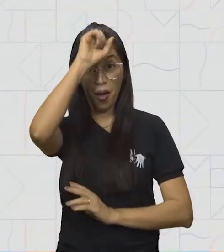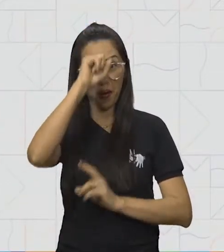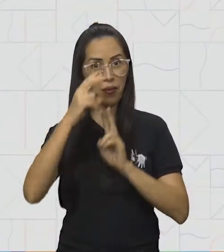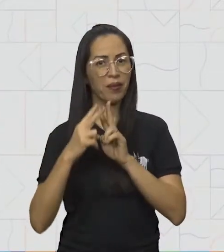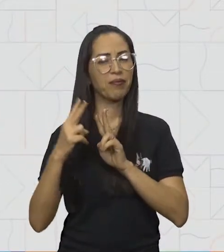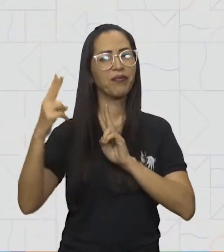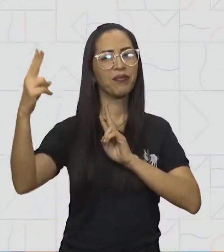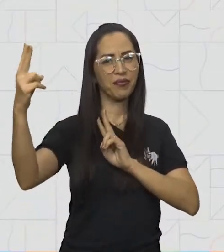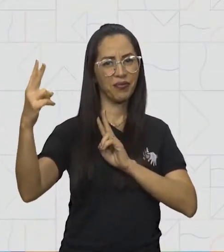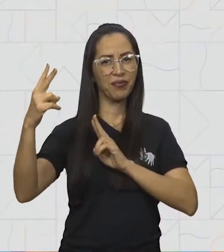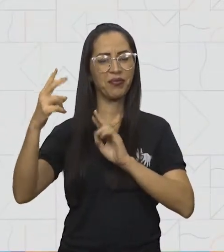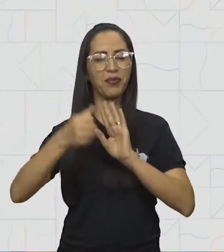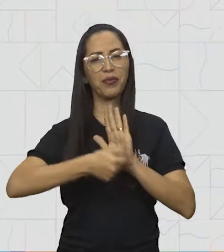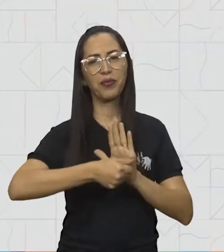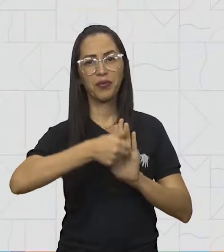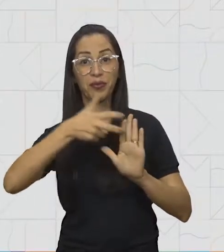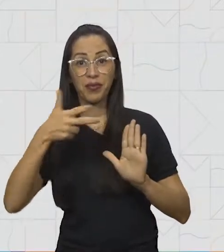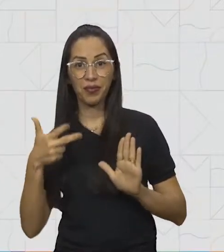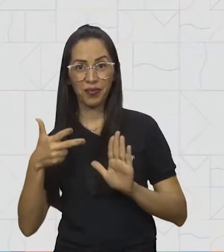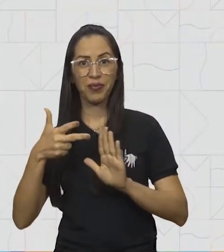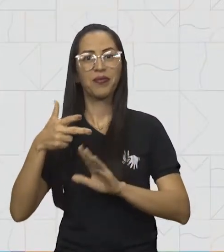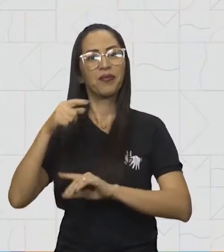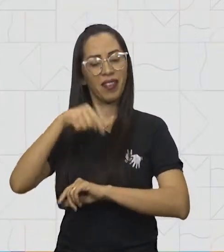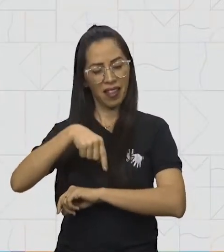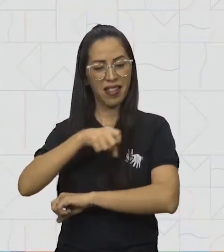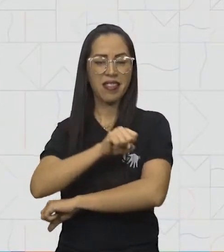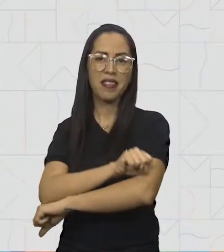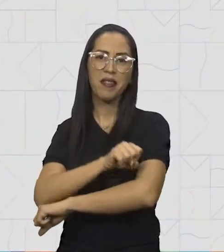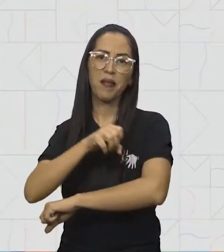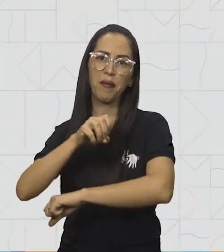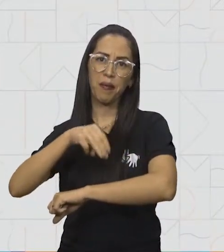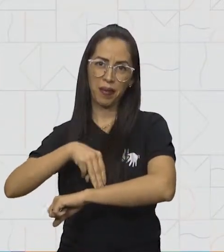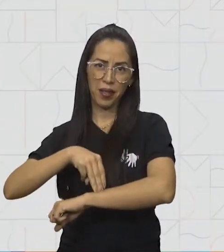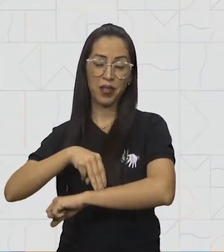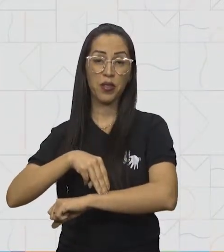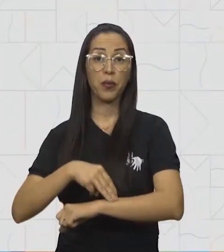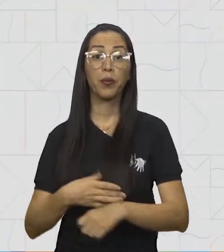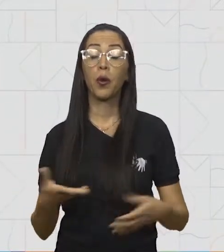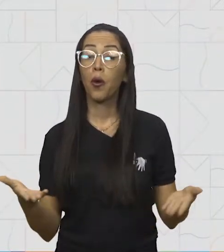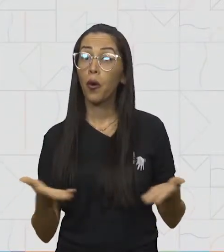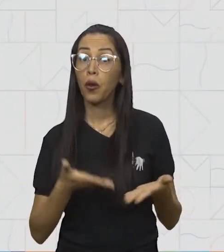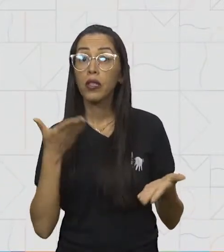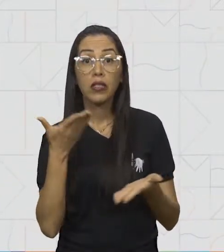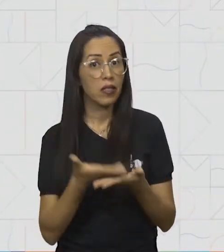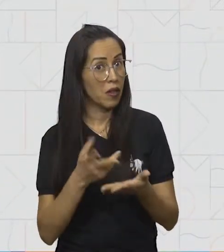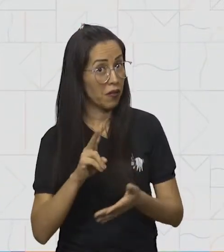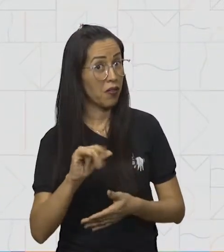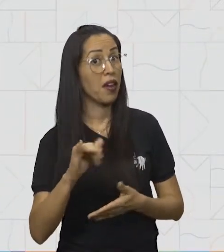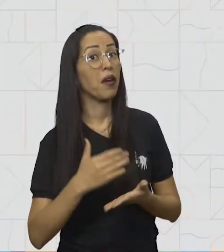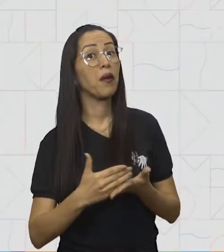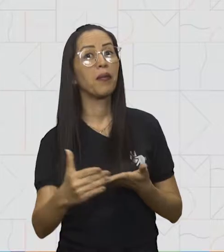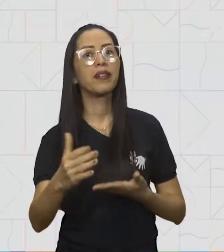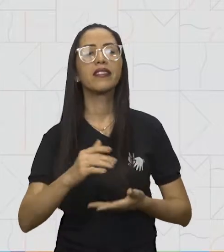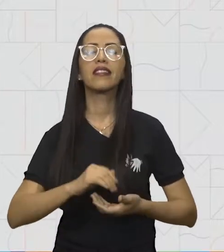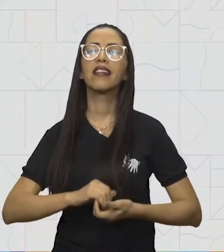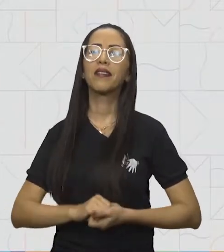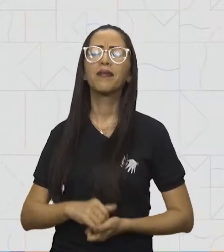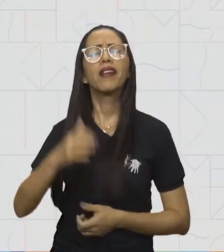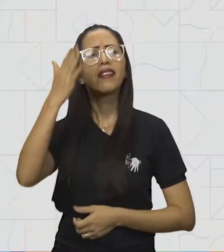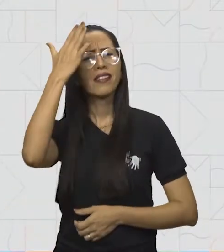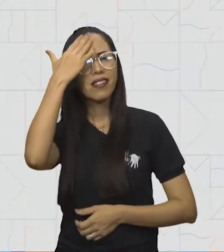Escola, do Centro de Mídias e Tecnologias Educacionais da CEMED. Nossa aula já vai começar!